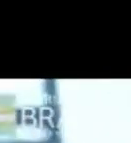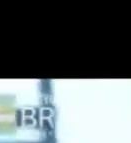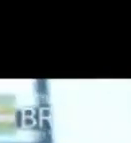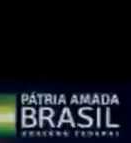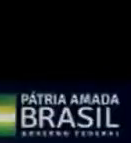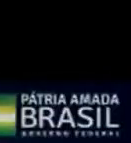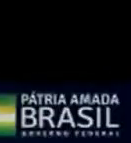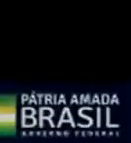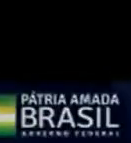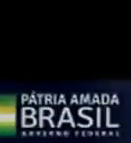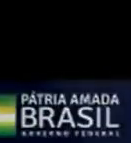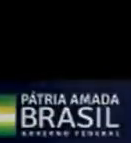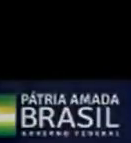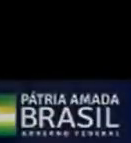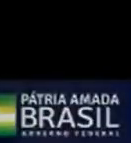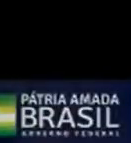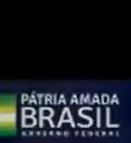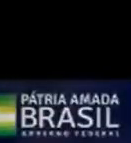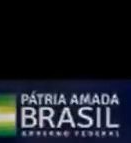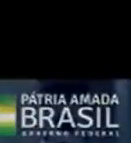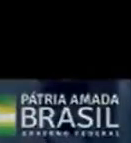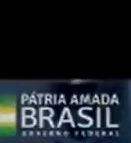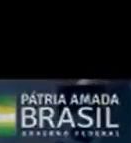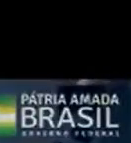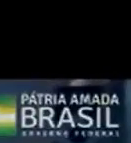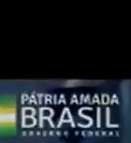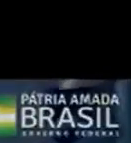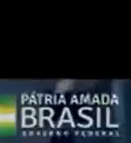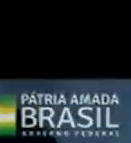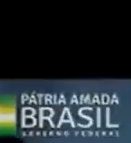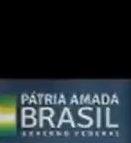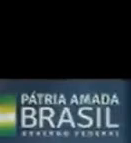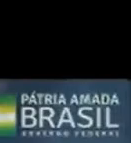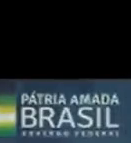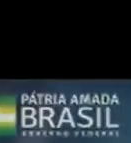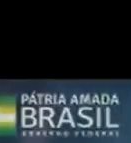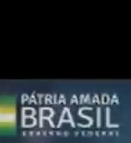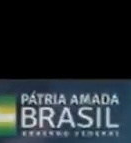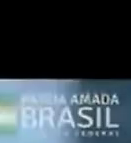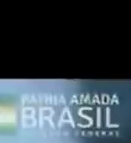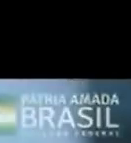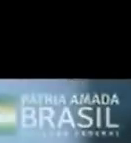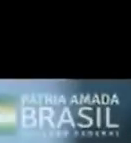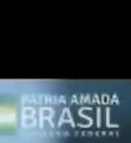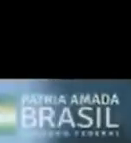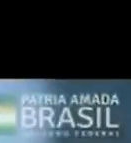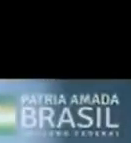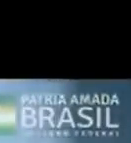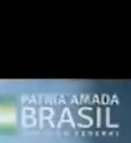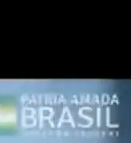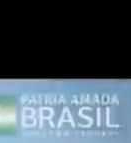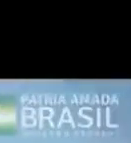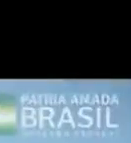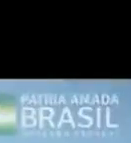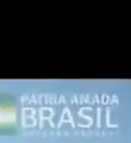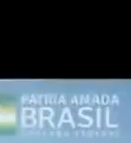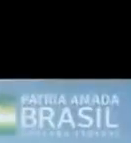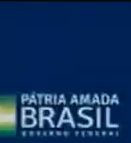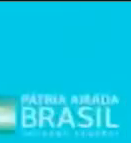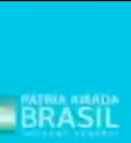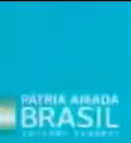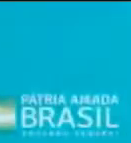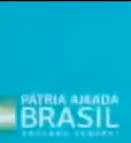primeiro ponto que você deve procurar é a UBS. Lá é feita a prevenção, o diagnóstico e os tratamentos de doenças, como a